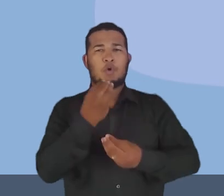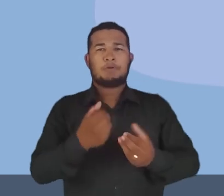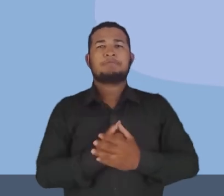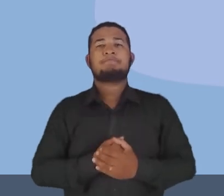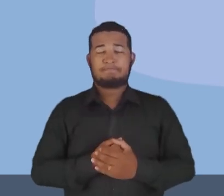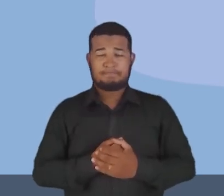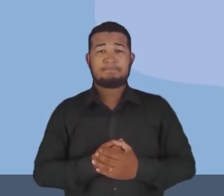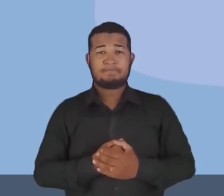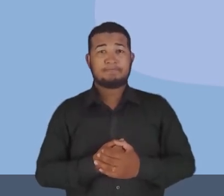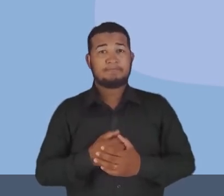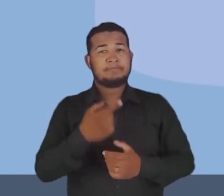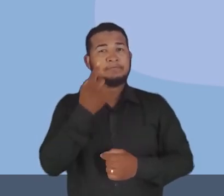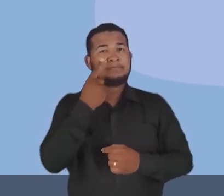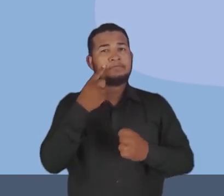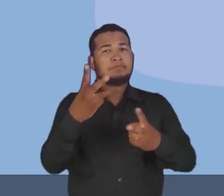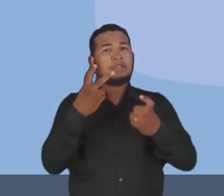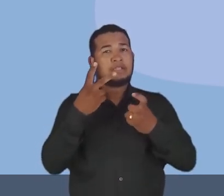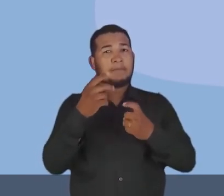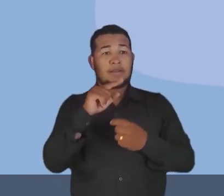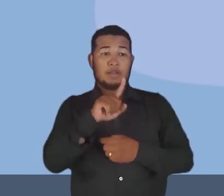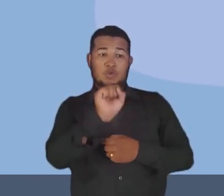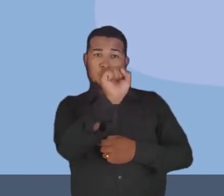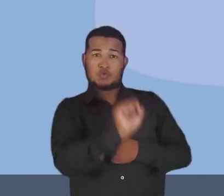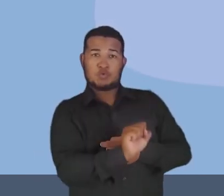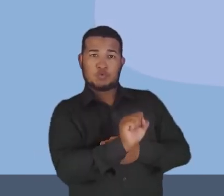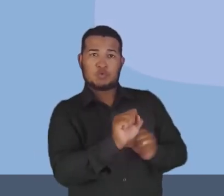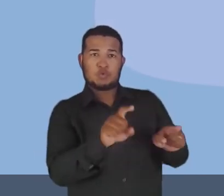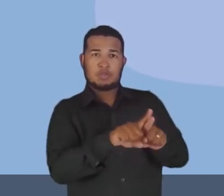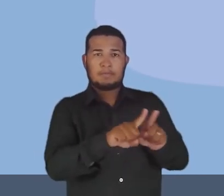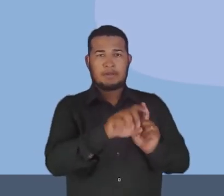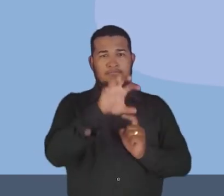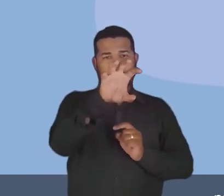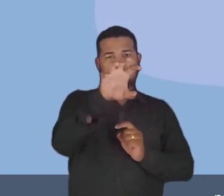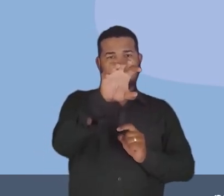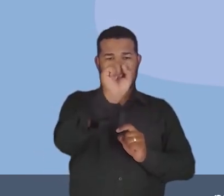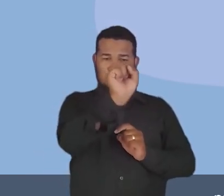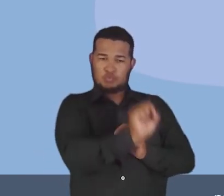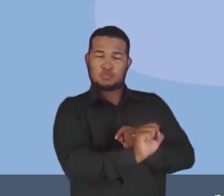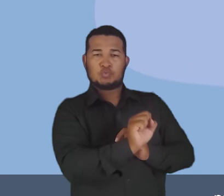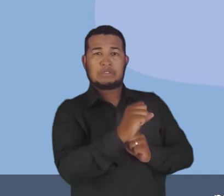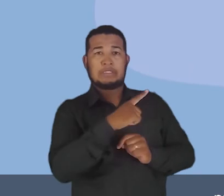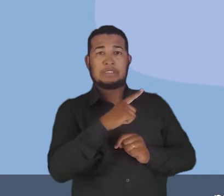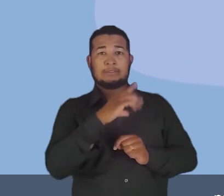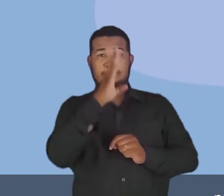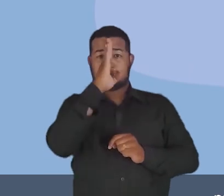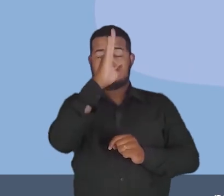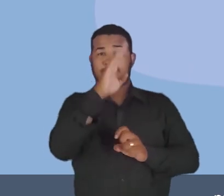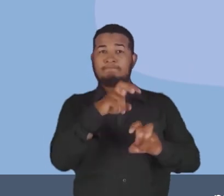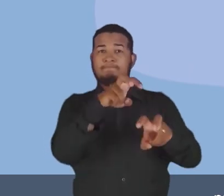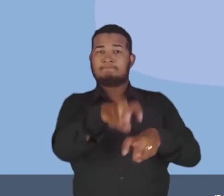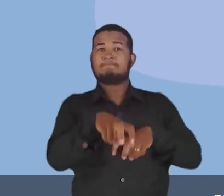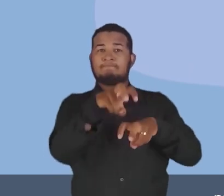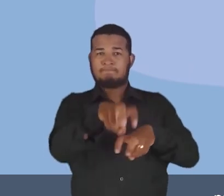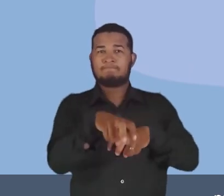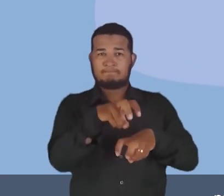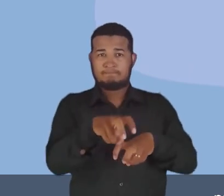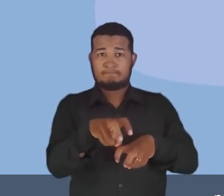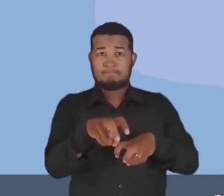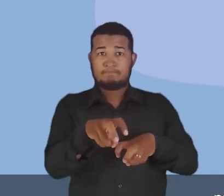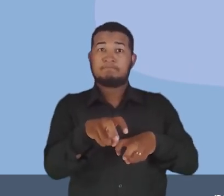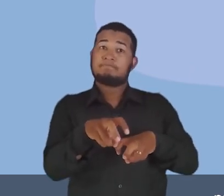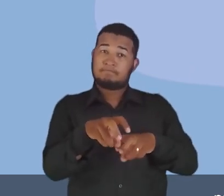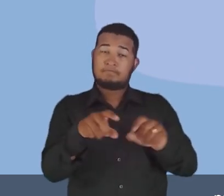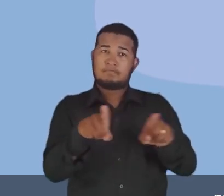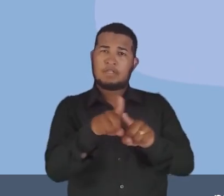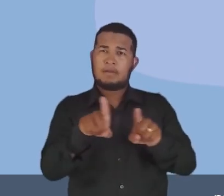Então, observe aí. A região sul e centro-oeste do Brasil predomina na produção agrícola. E aí nós vamos